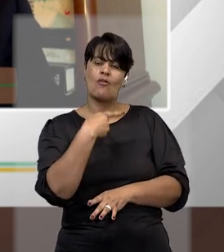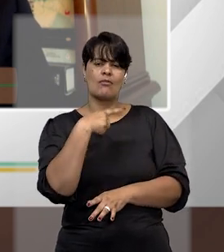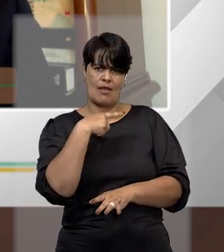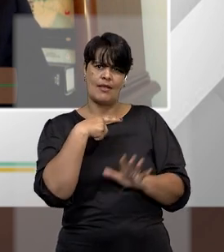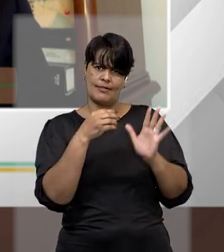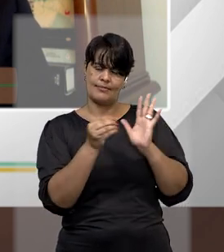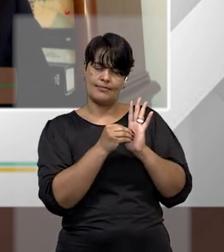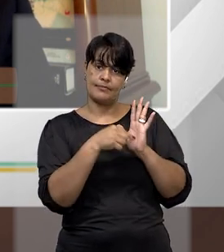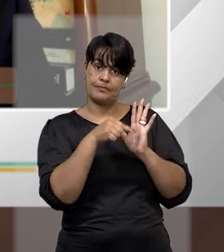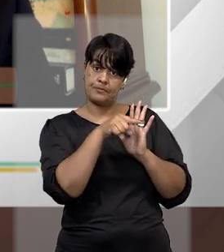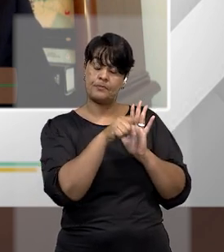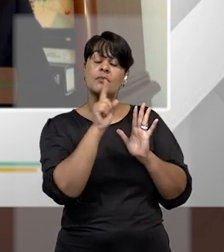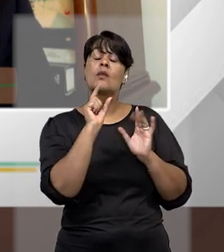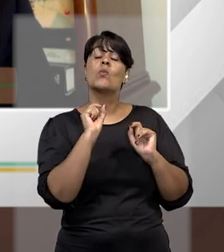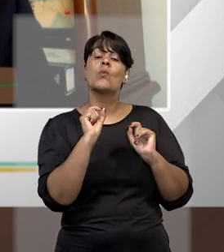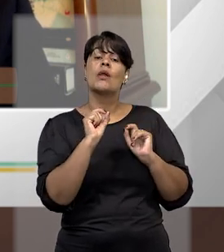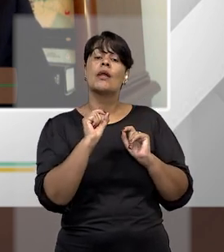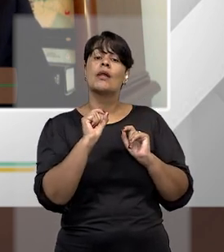proibição